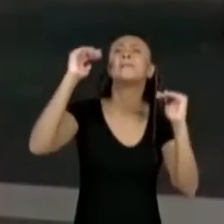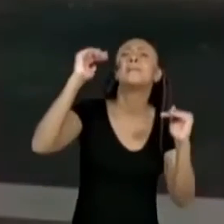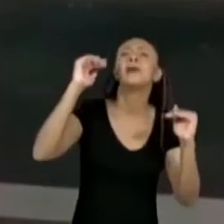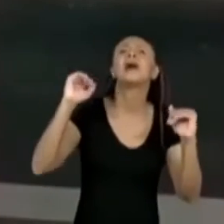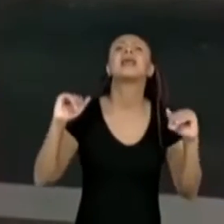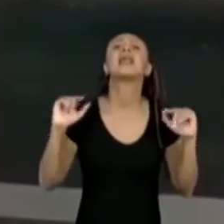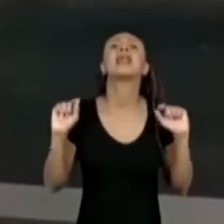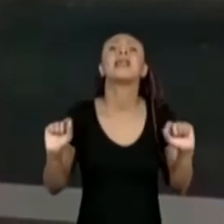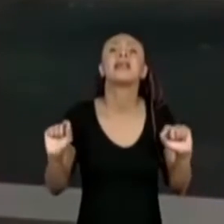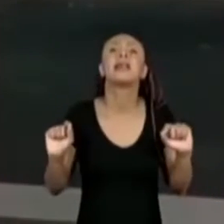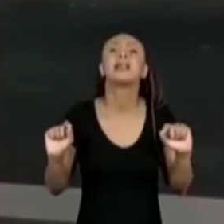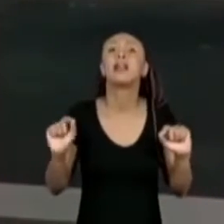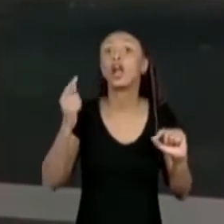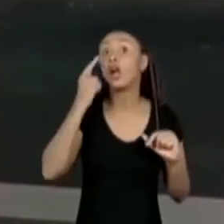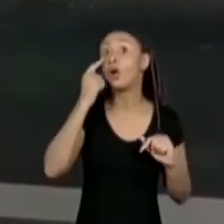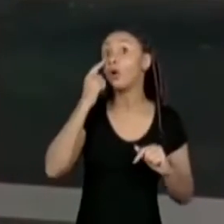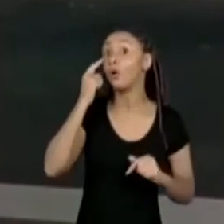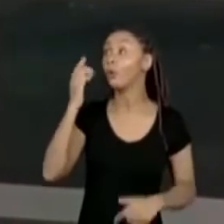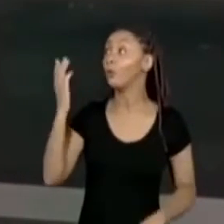Olha lá. Ó.